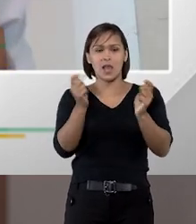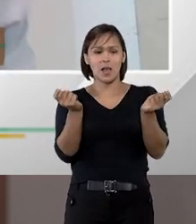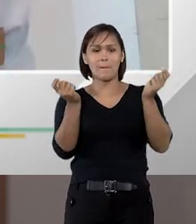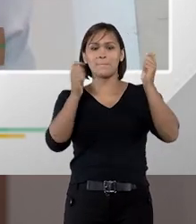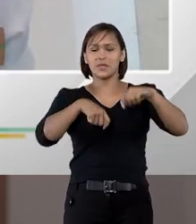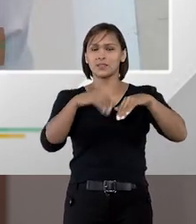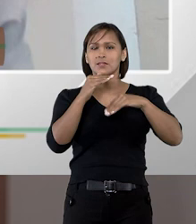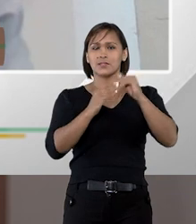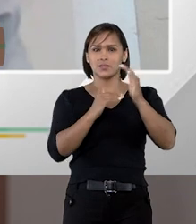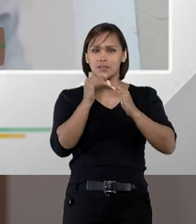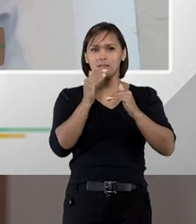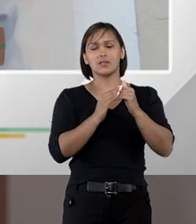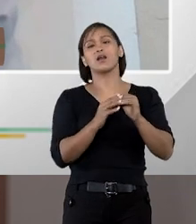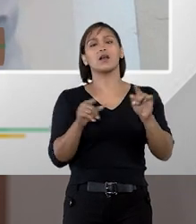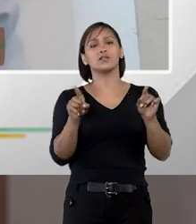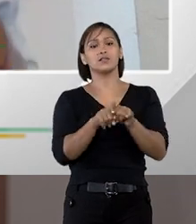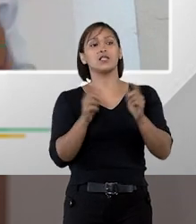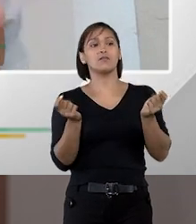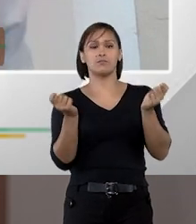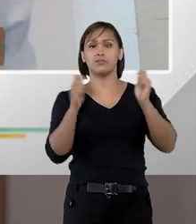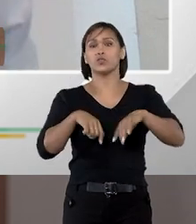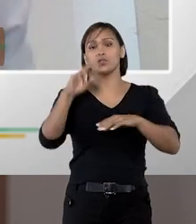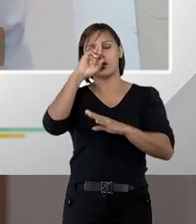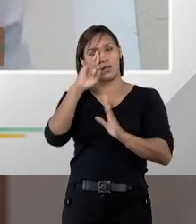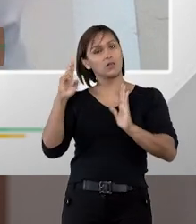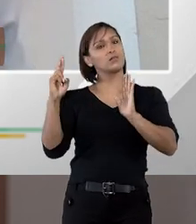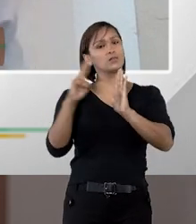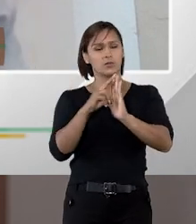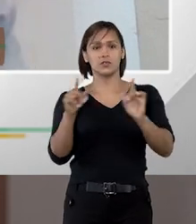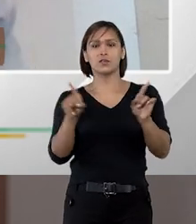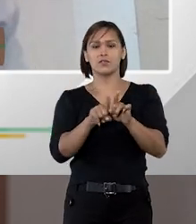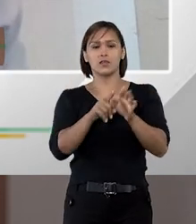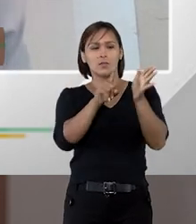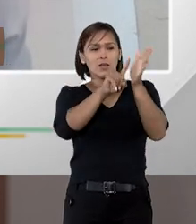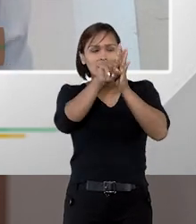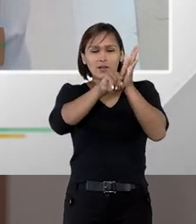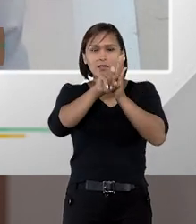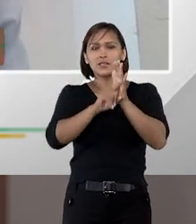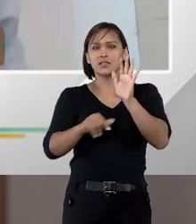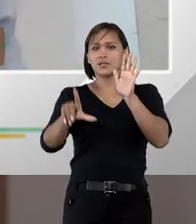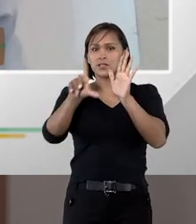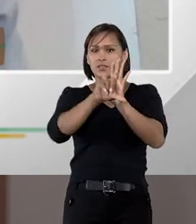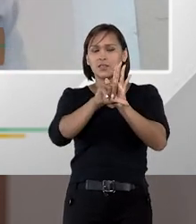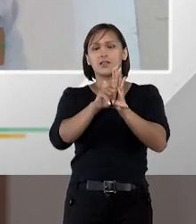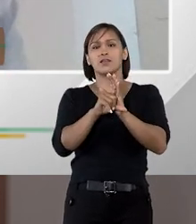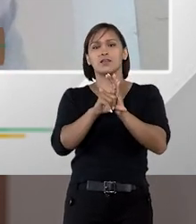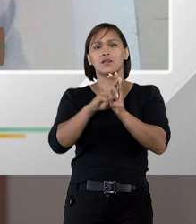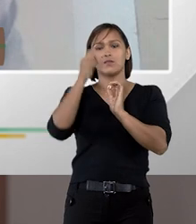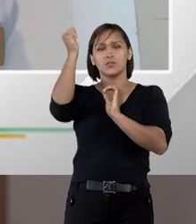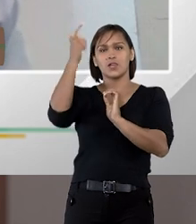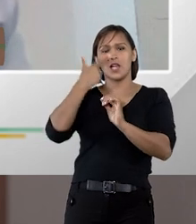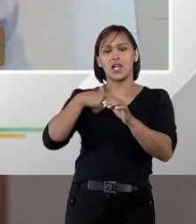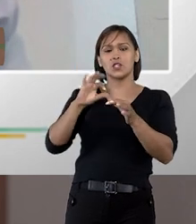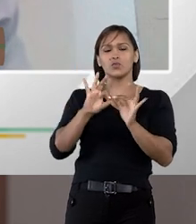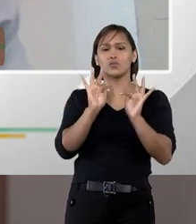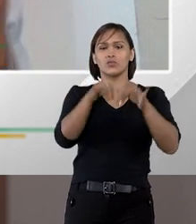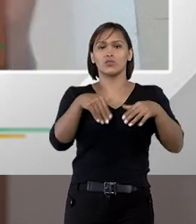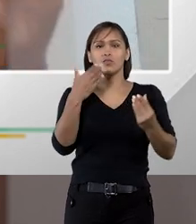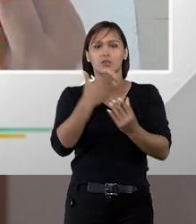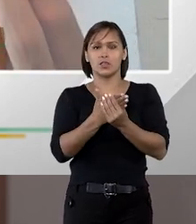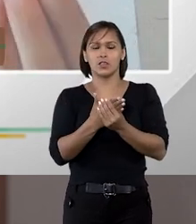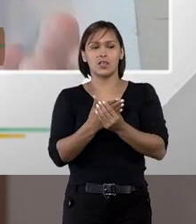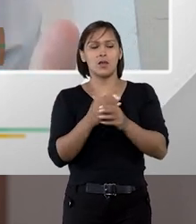capacitados e capazes ao mesmo tempo de analisar a lei à luz do caso